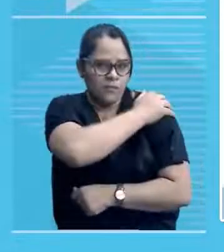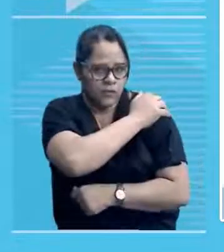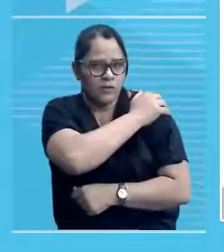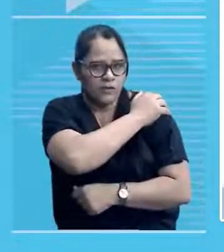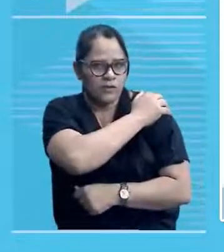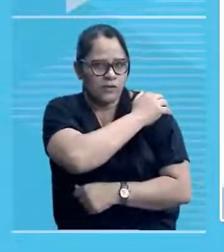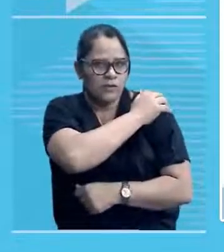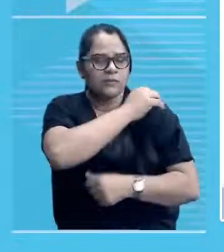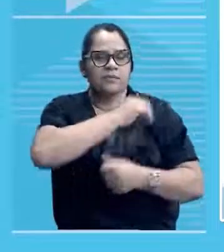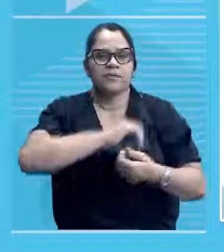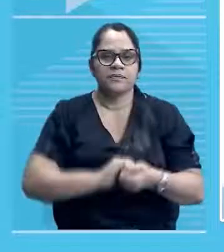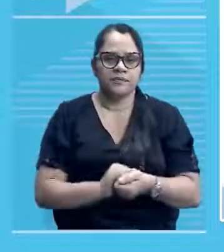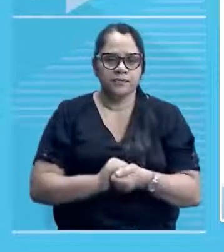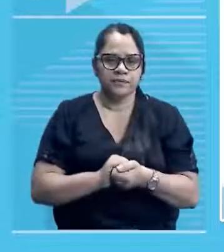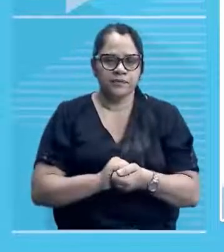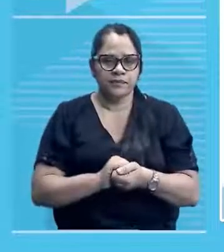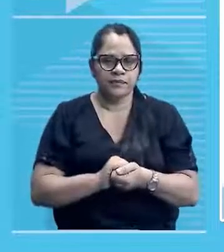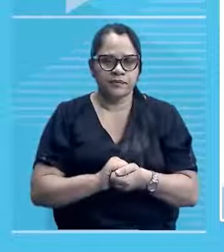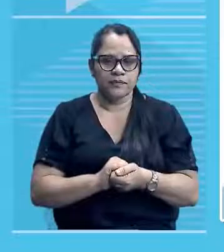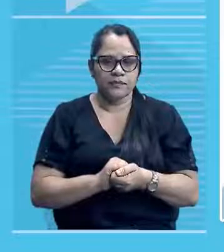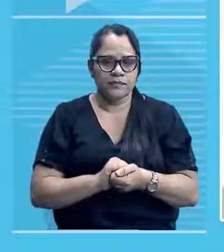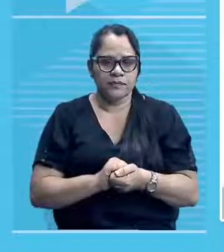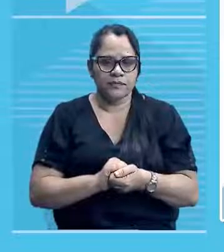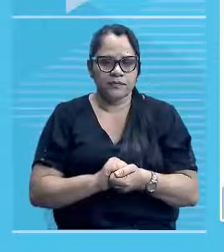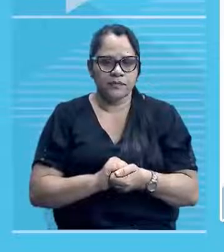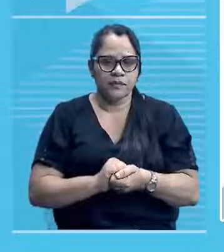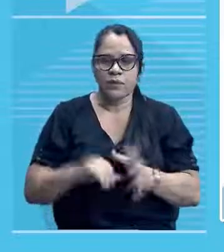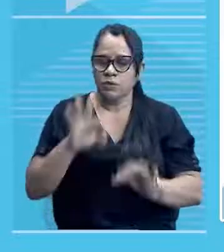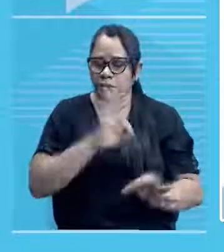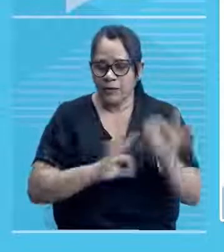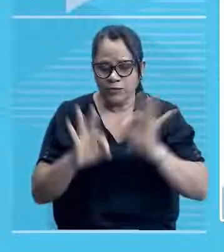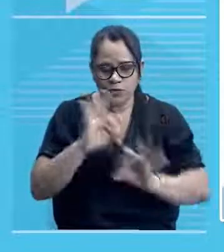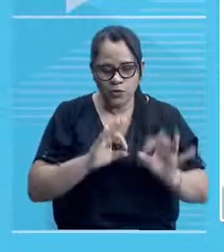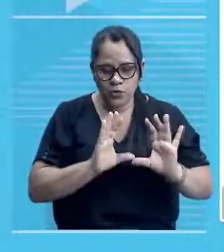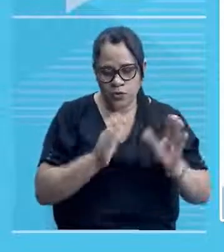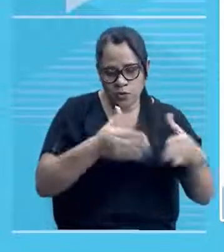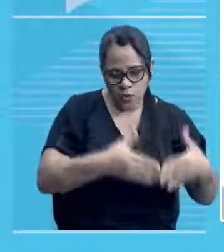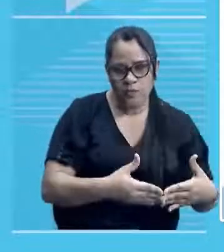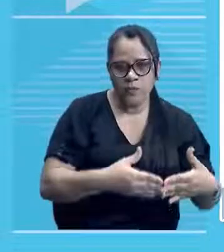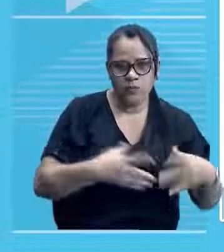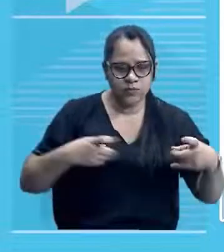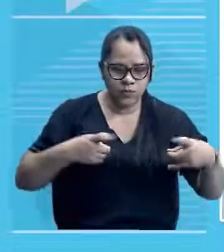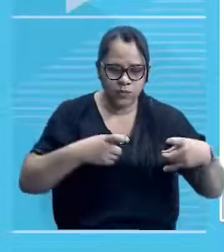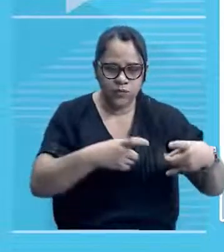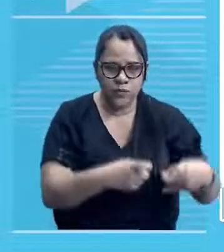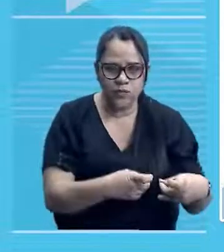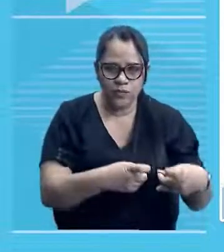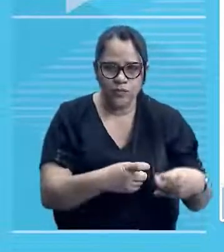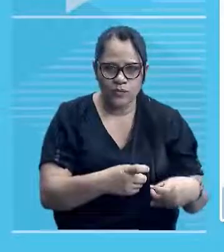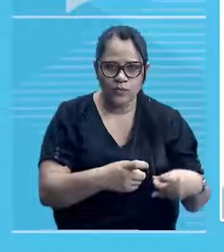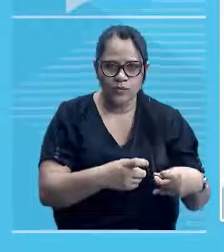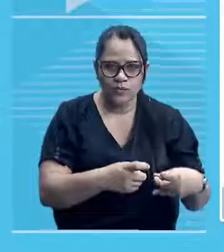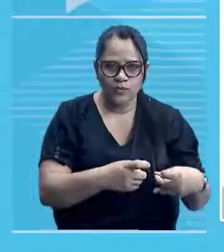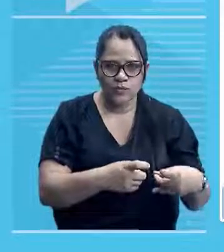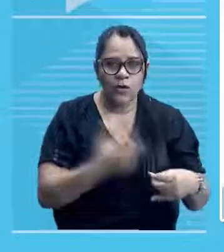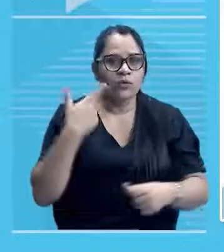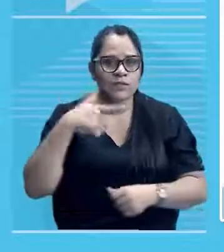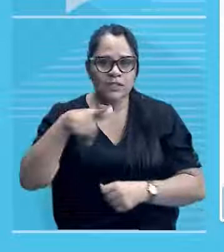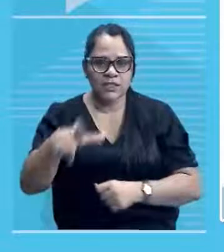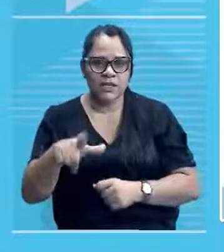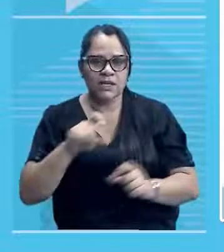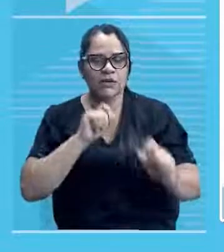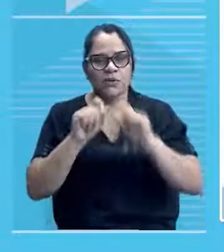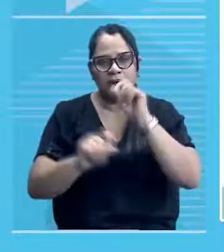Da província naquela época, claro, muito bem preparada, né? Ou seja, com armamento muito melhor, né? Conseguiram